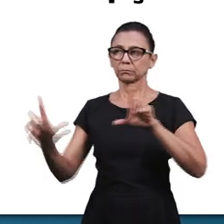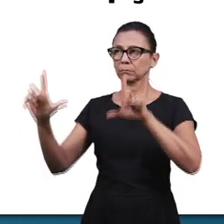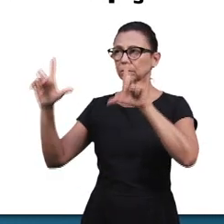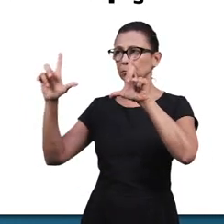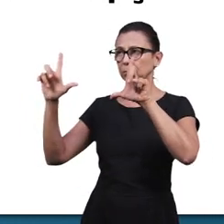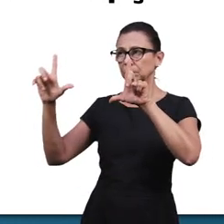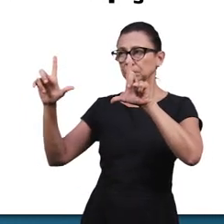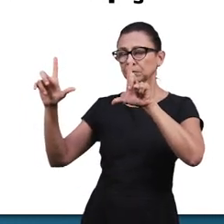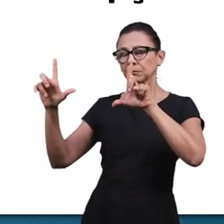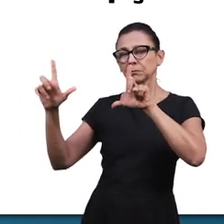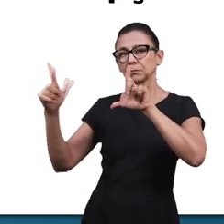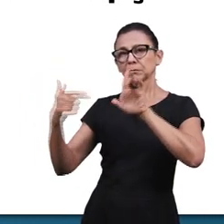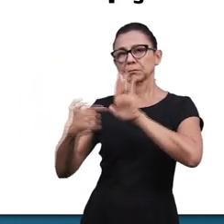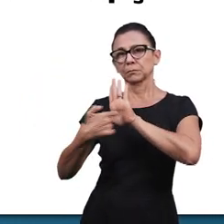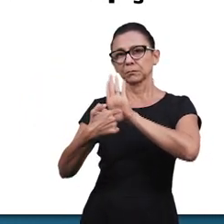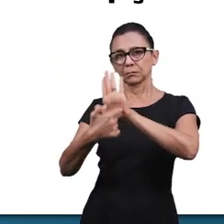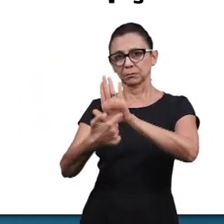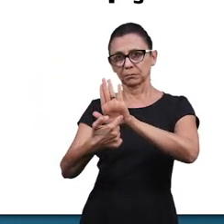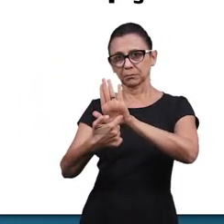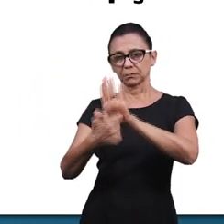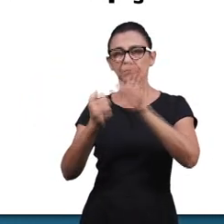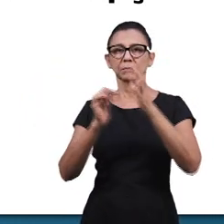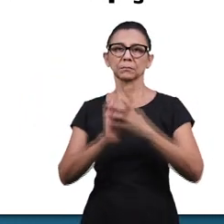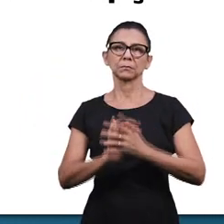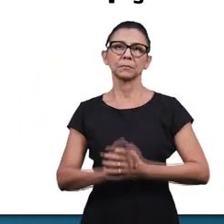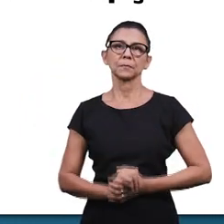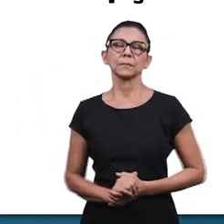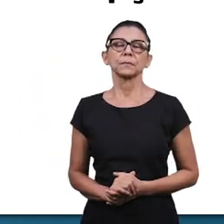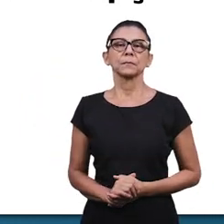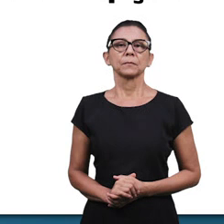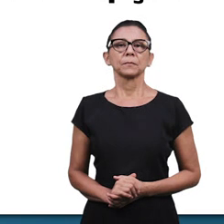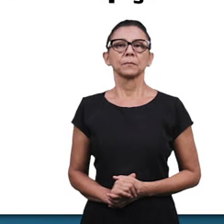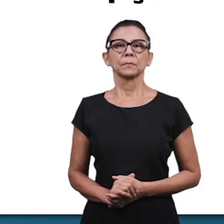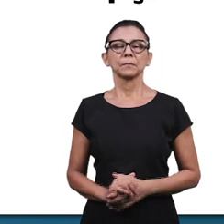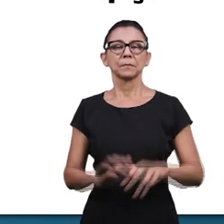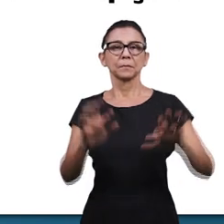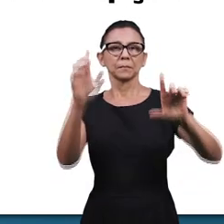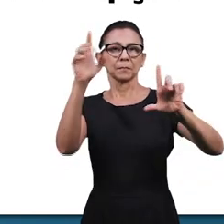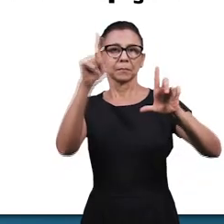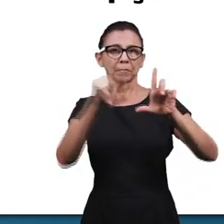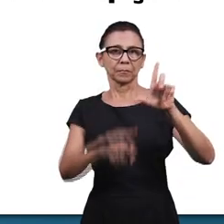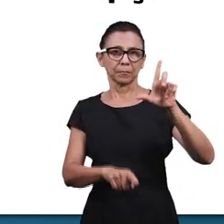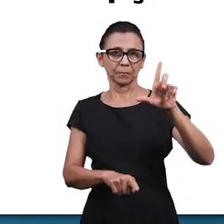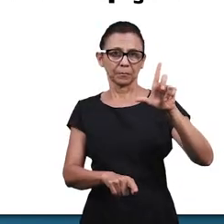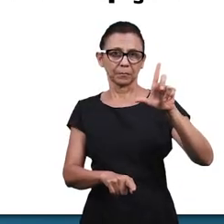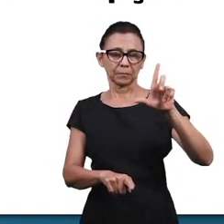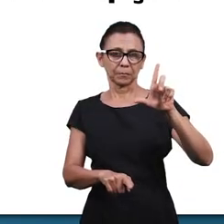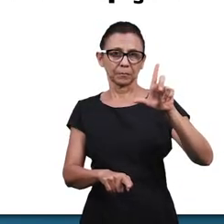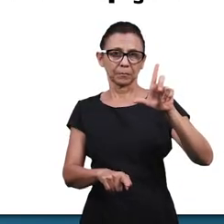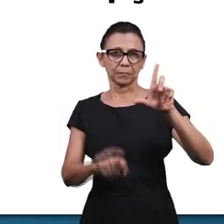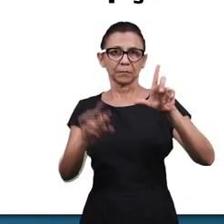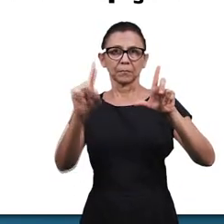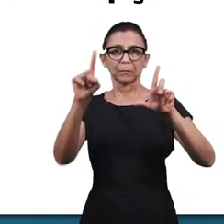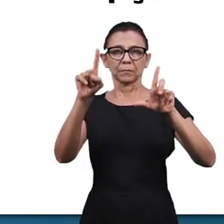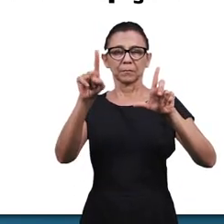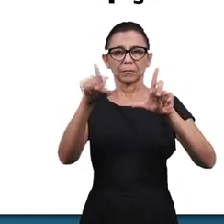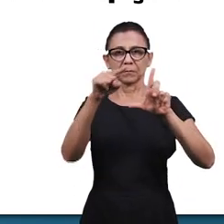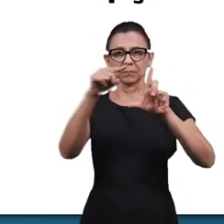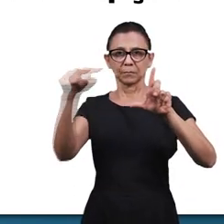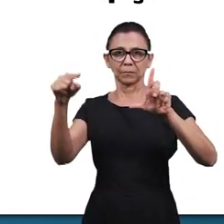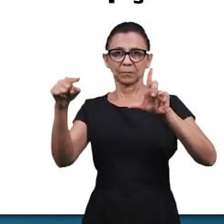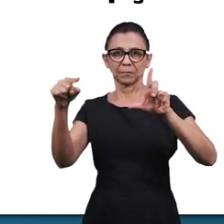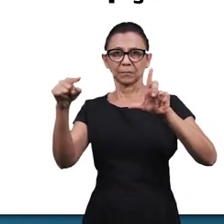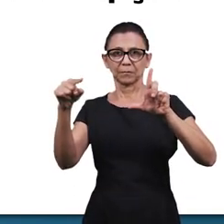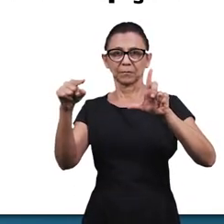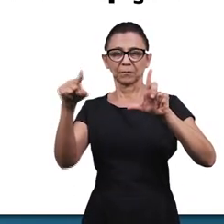quadro que foi mostrado para os irmãos a seguir. E essa letra que deverá ser assinalada à